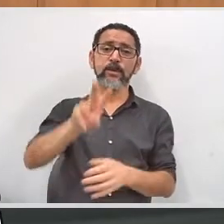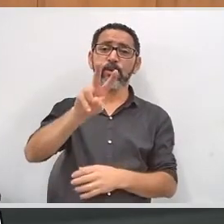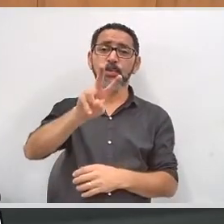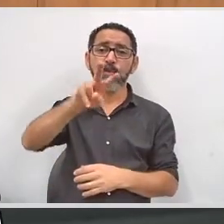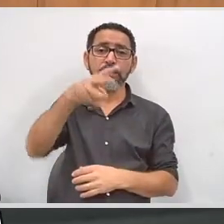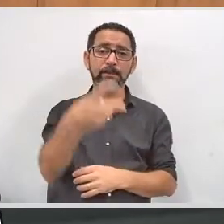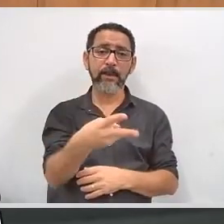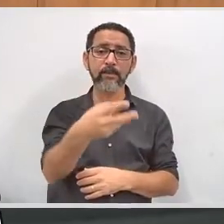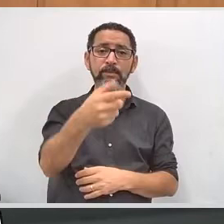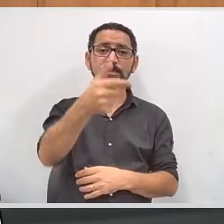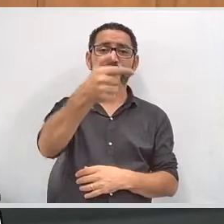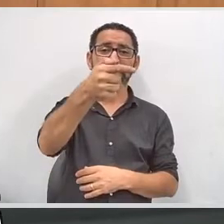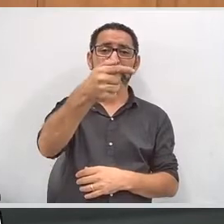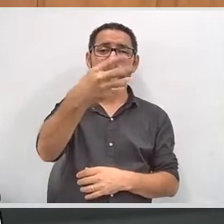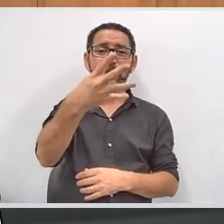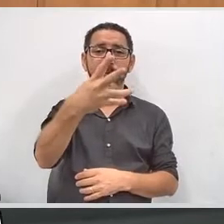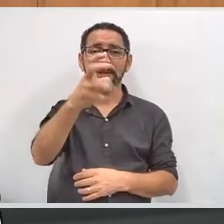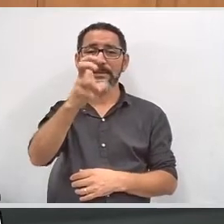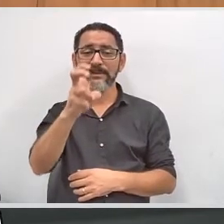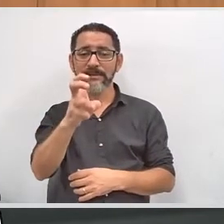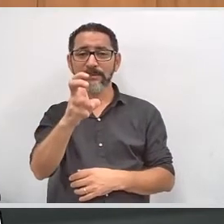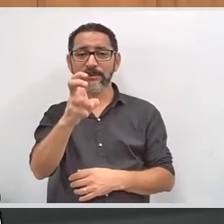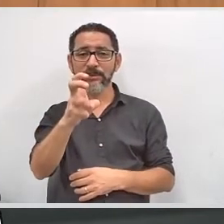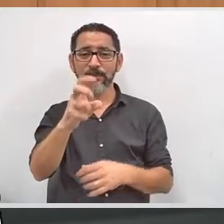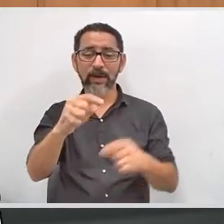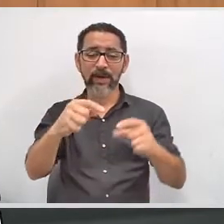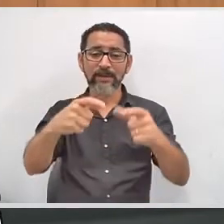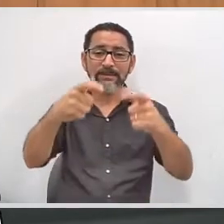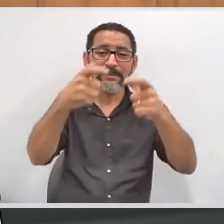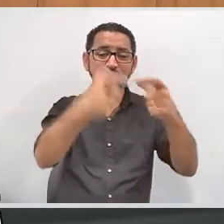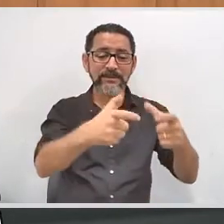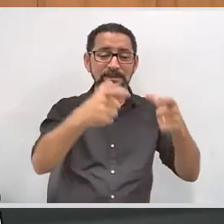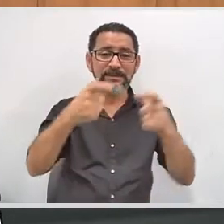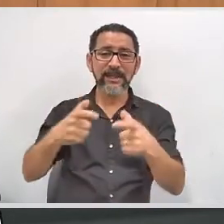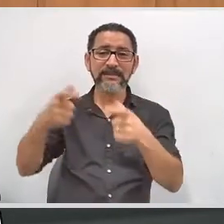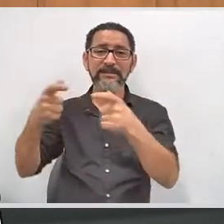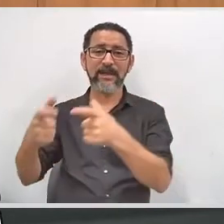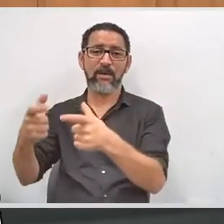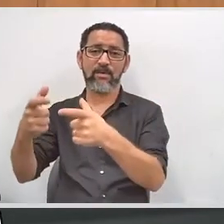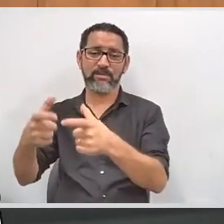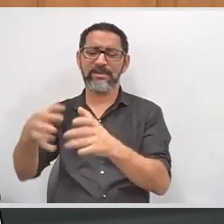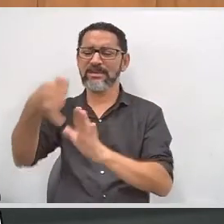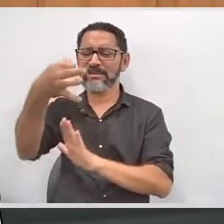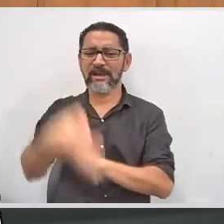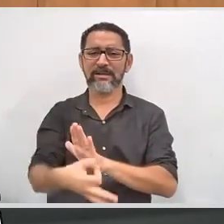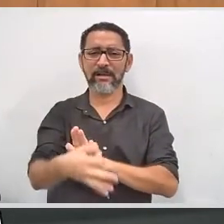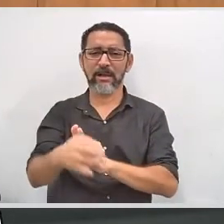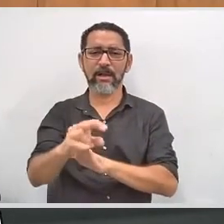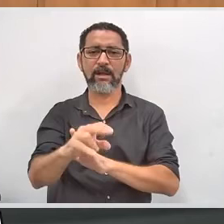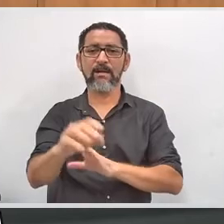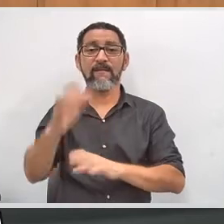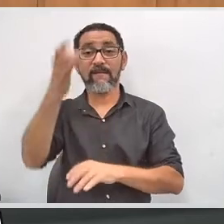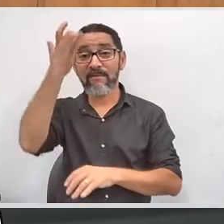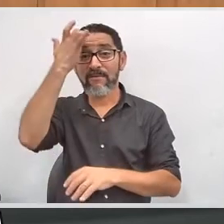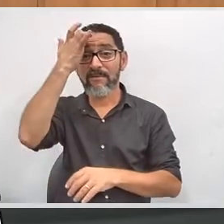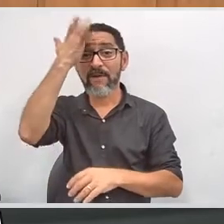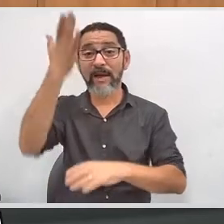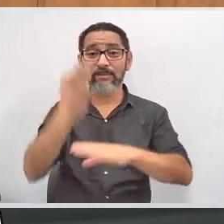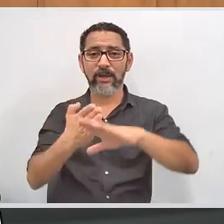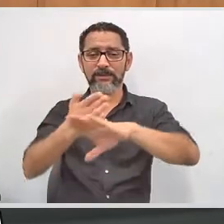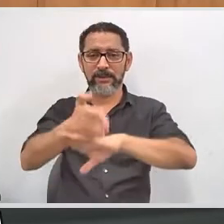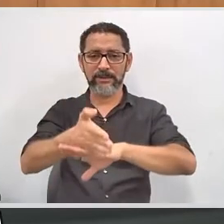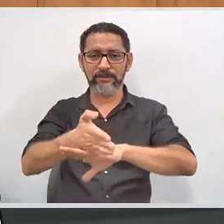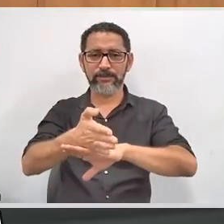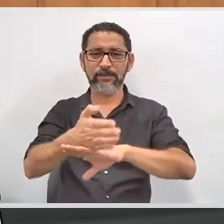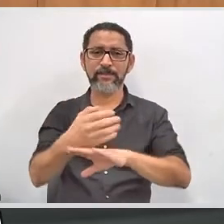sessões de fácil acesso. Posso dizer que esse número, ele está até um pouquinho equivocado, já